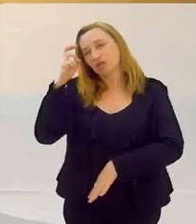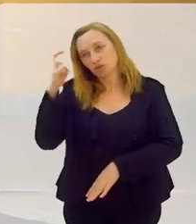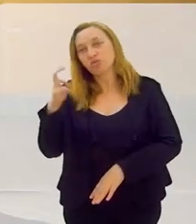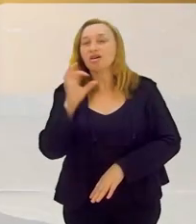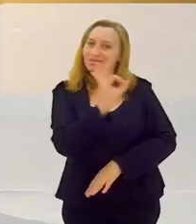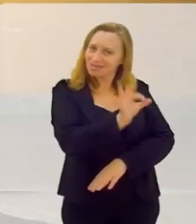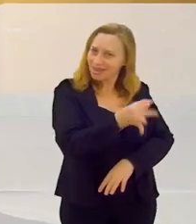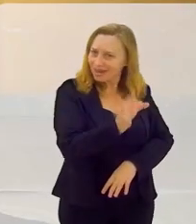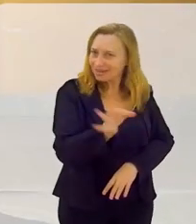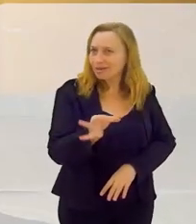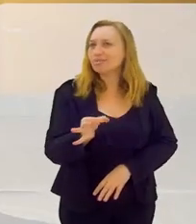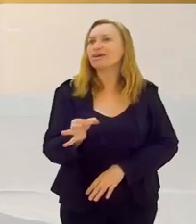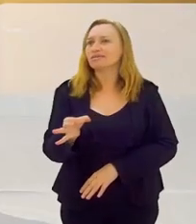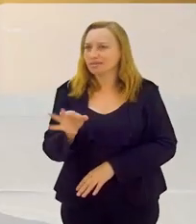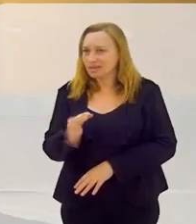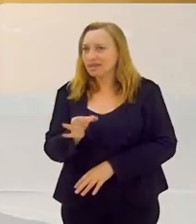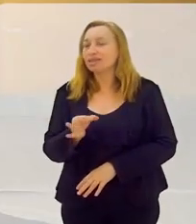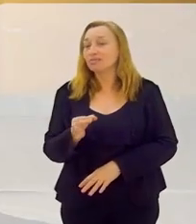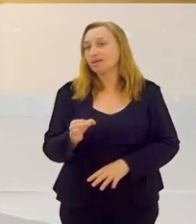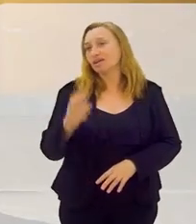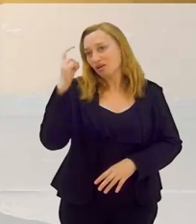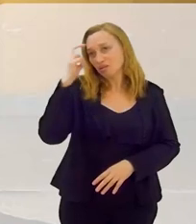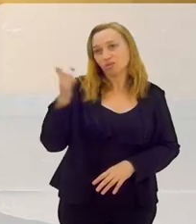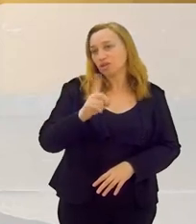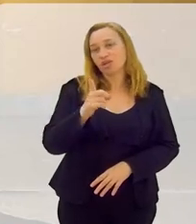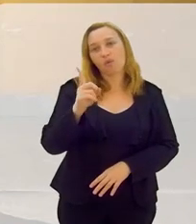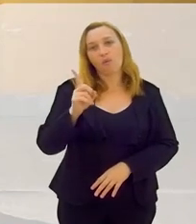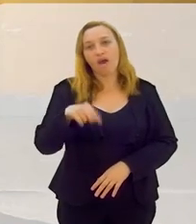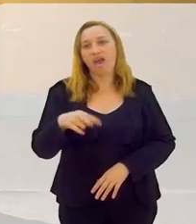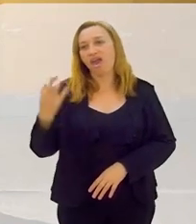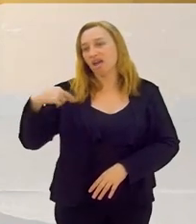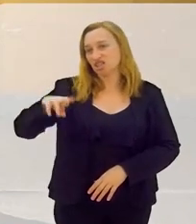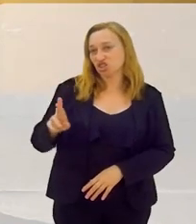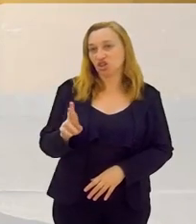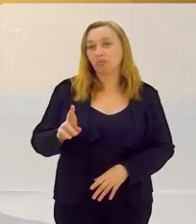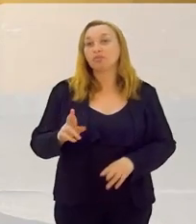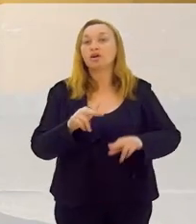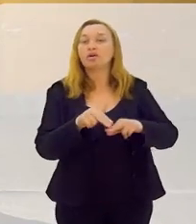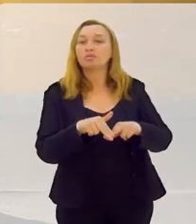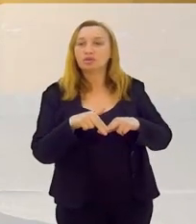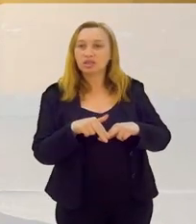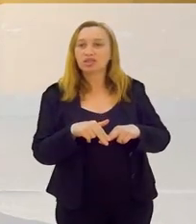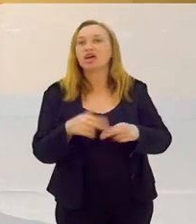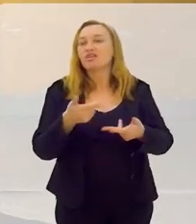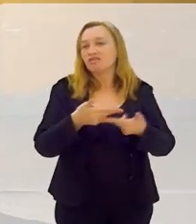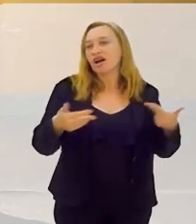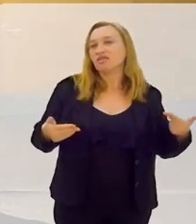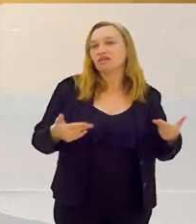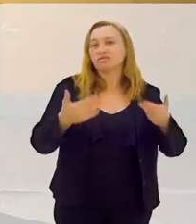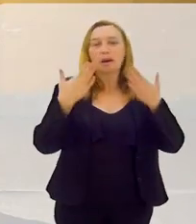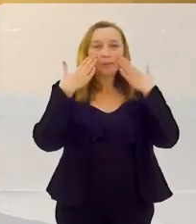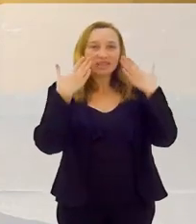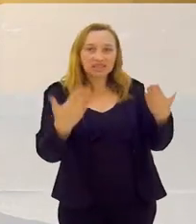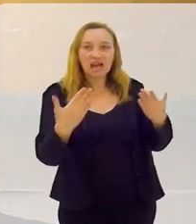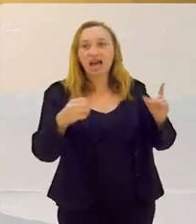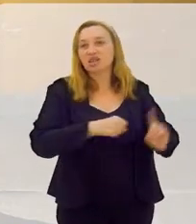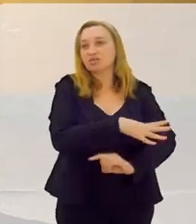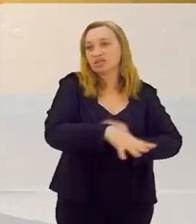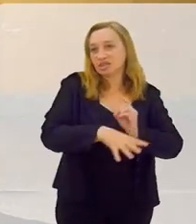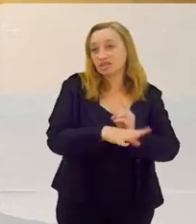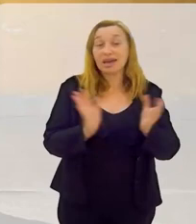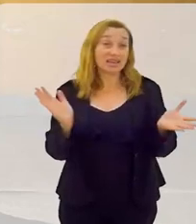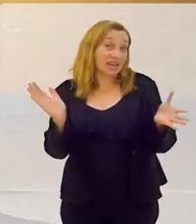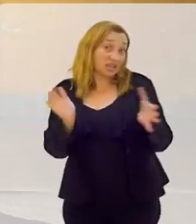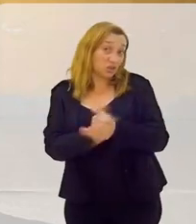é mais cultural. até. Justamente. Justamente. É a cultura, não é a religião. É a cultura. Então, por isso... muitos fazem isso para apresentar para a